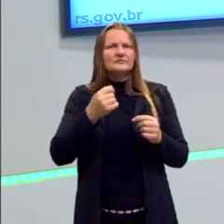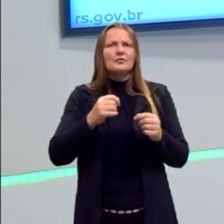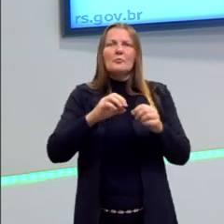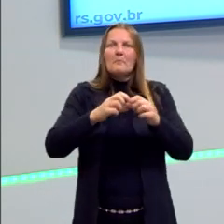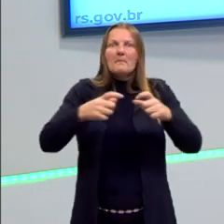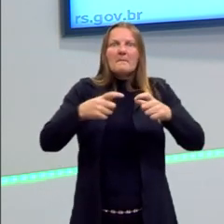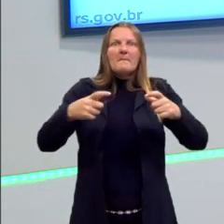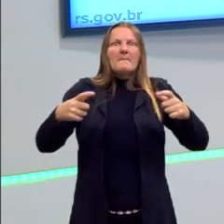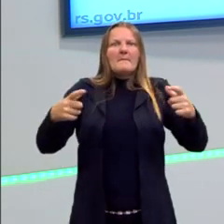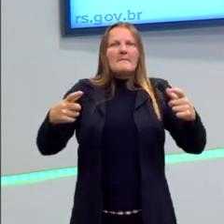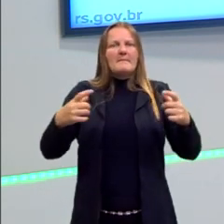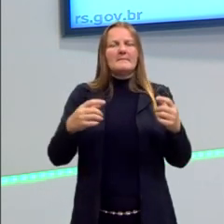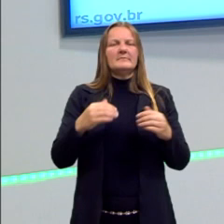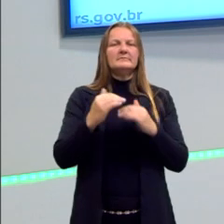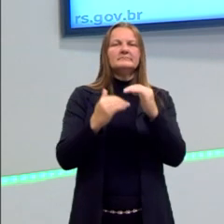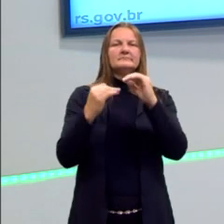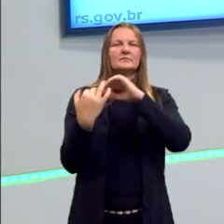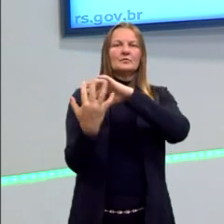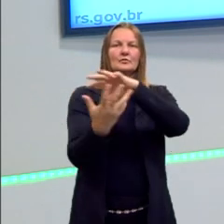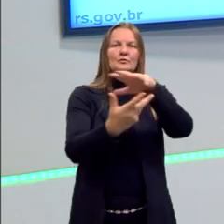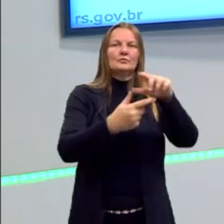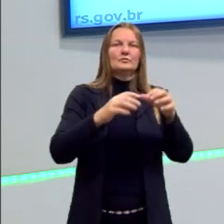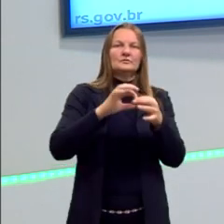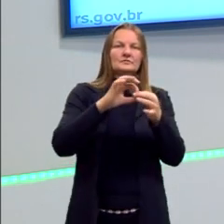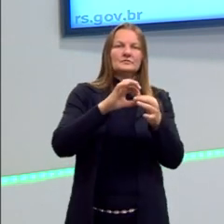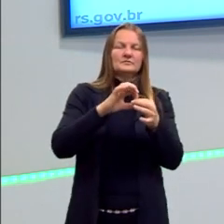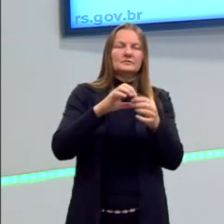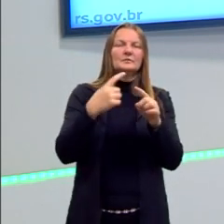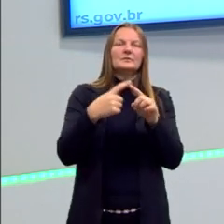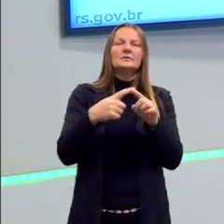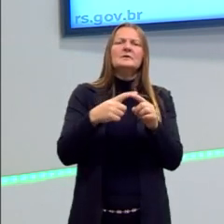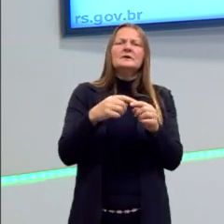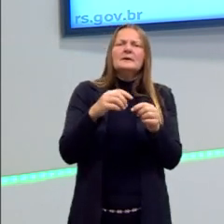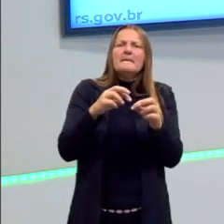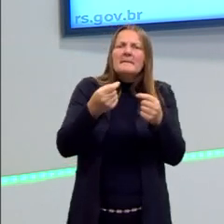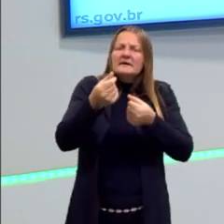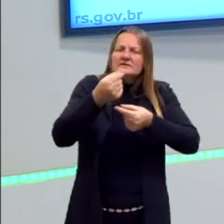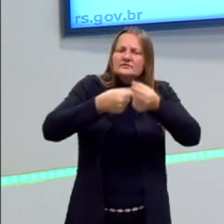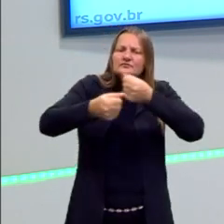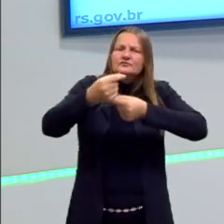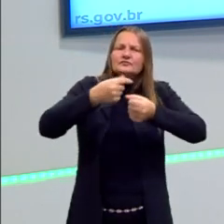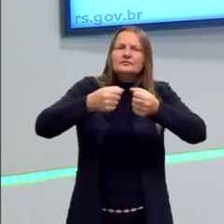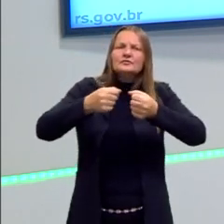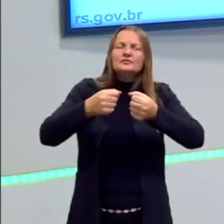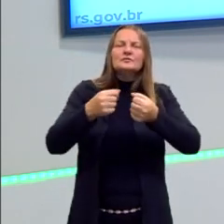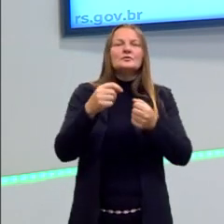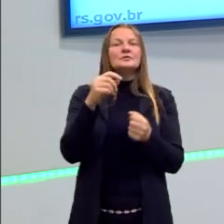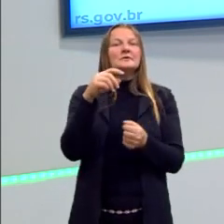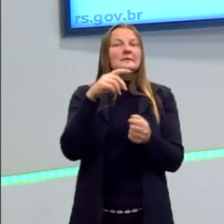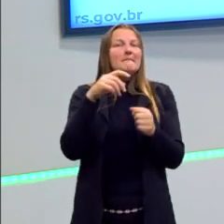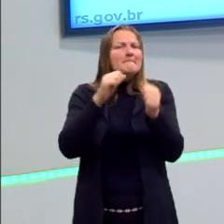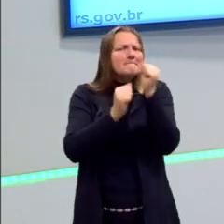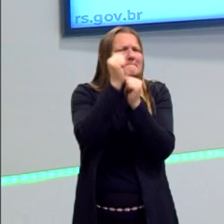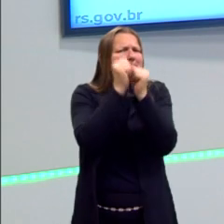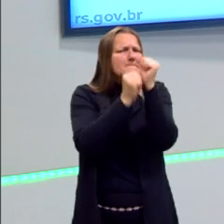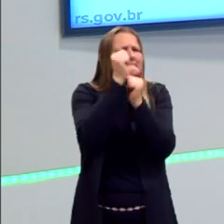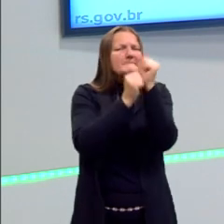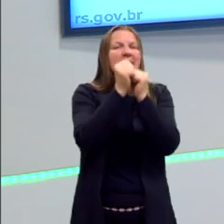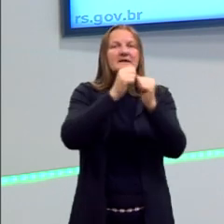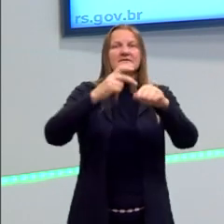intensifique muito mais, né? O poderio, principalmente, nas questões comerciais das multinacionais, que tomam